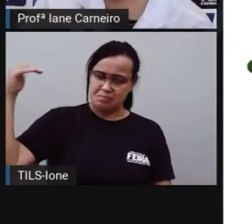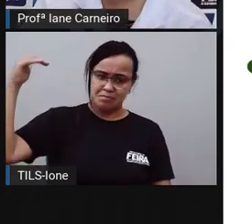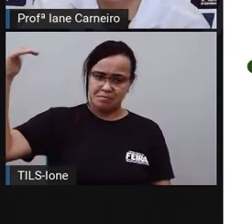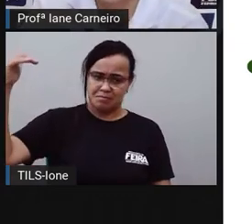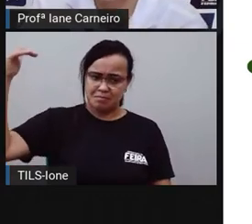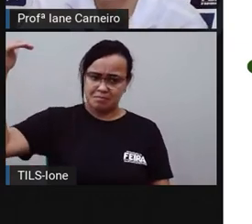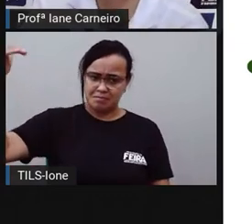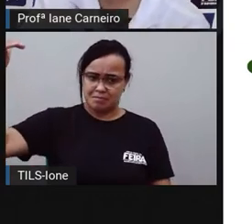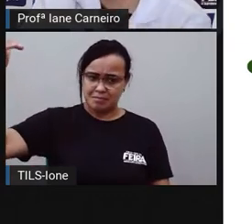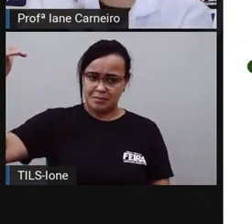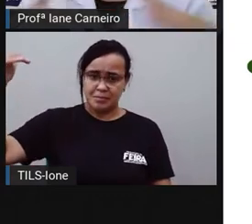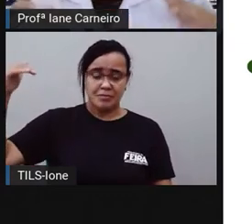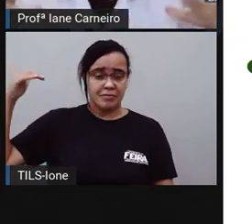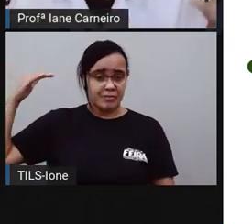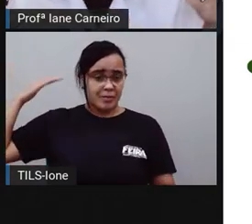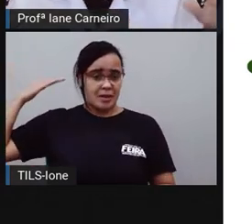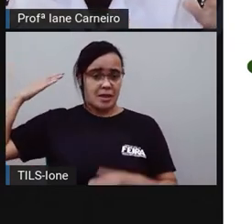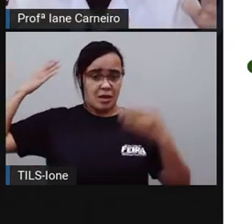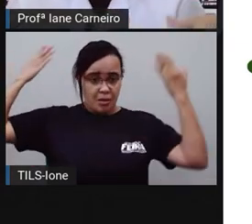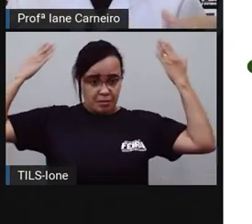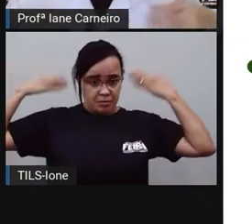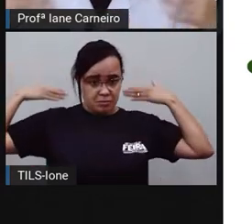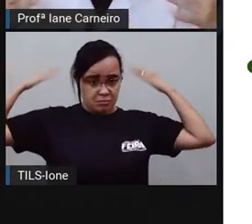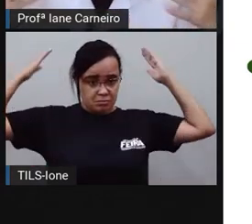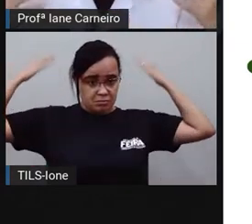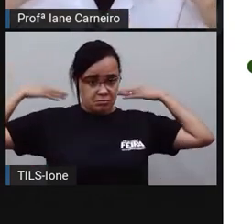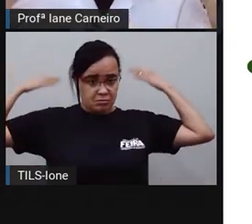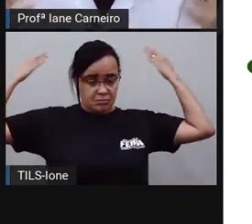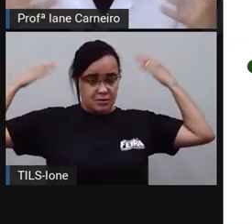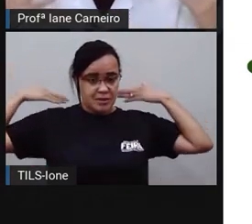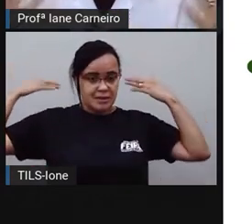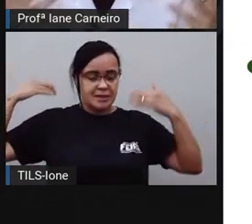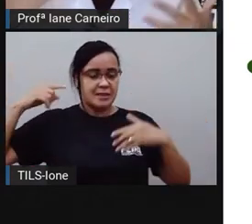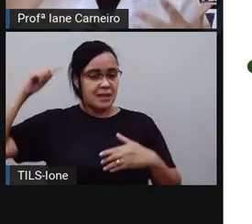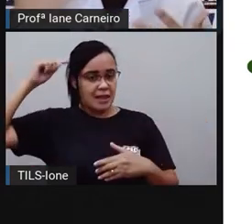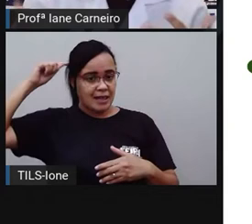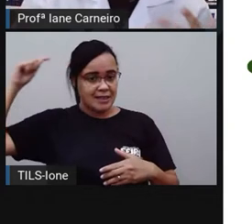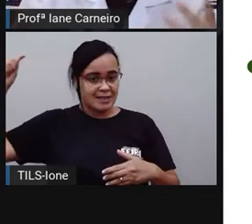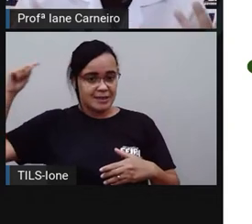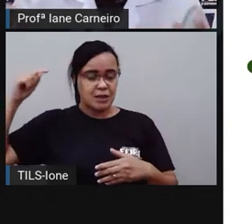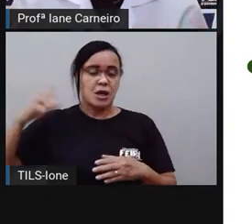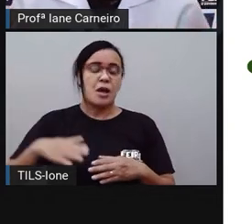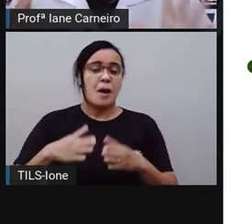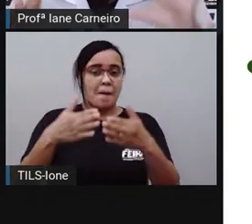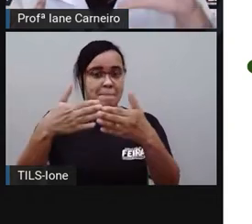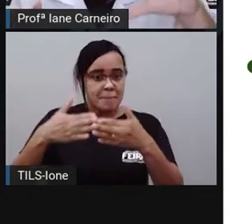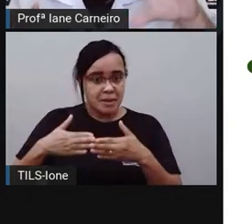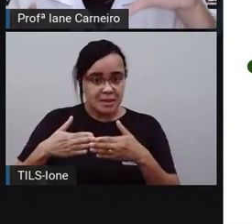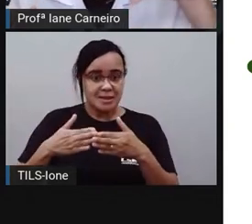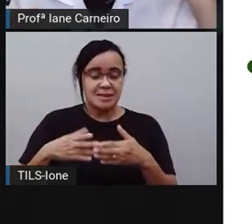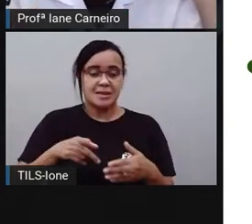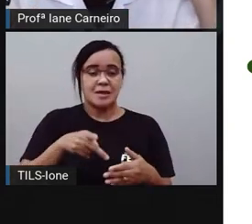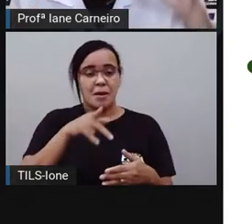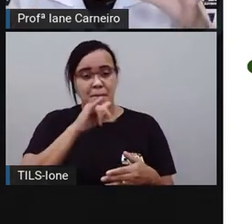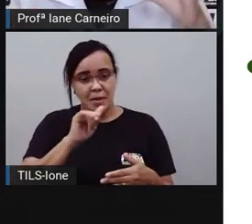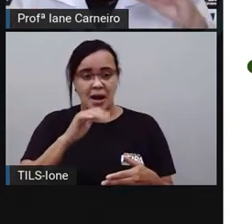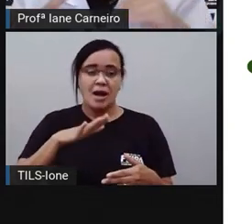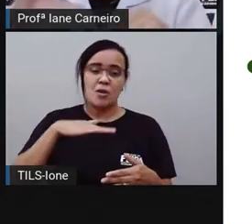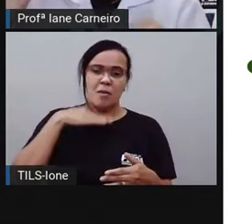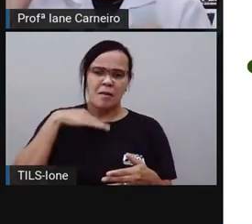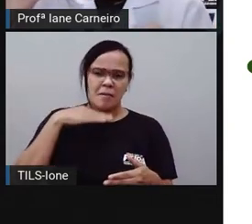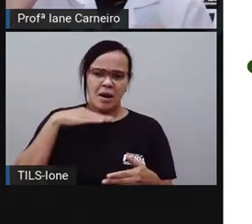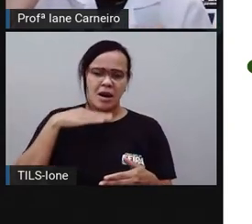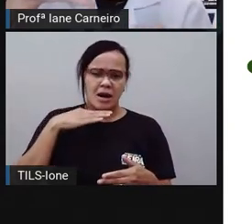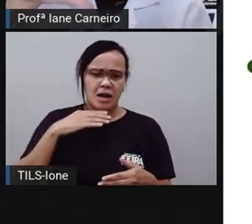ficar na parede, encostado na parede, e você vai pedir ajuda ao papai ou à mamãe para medir a sua altura